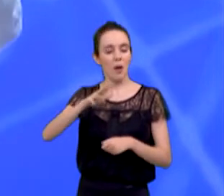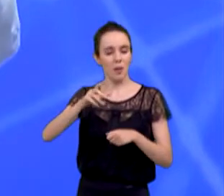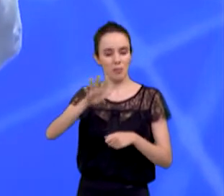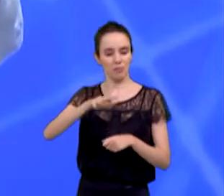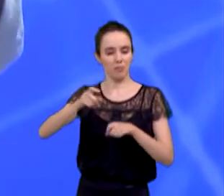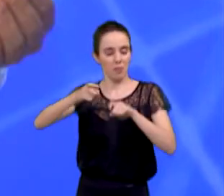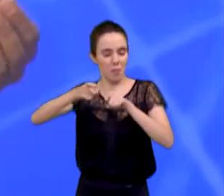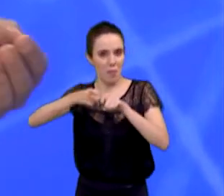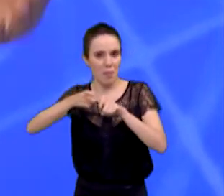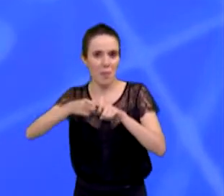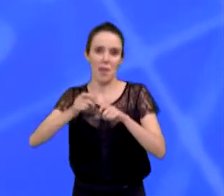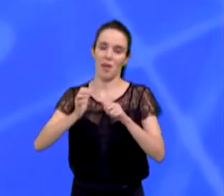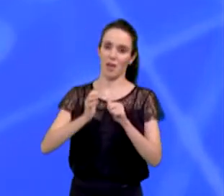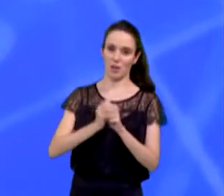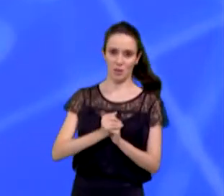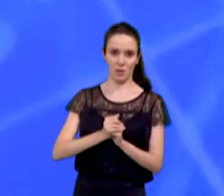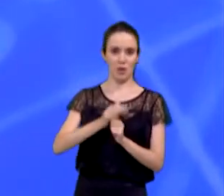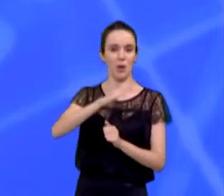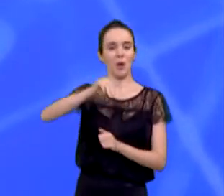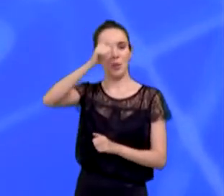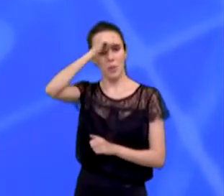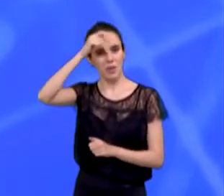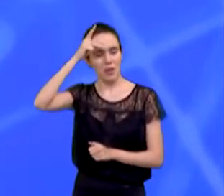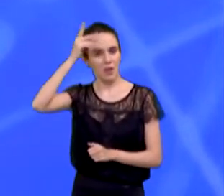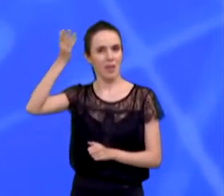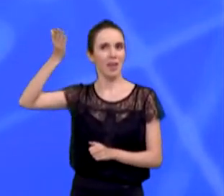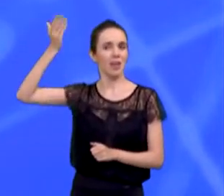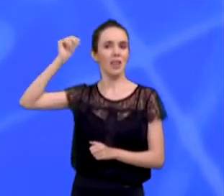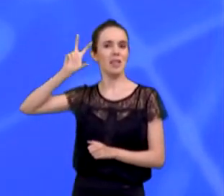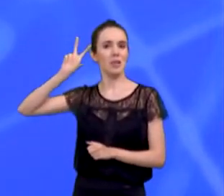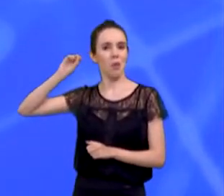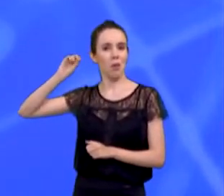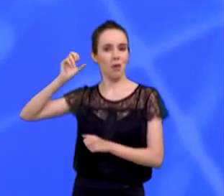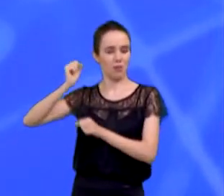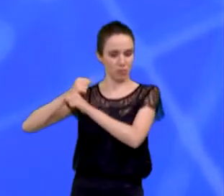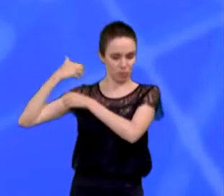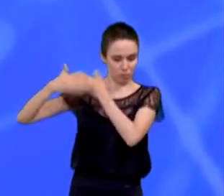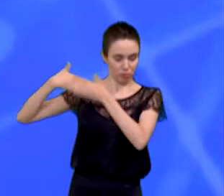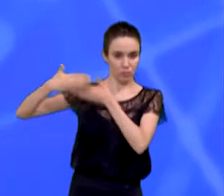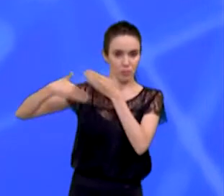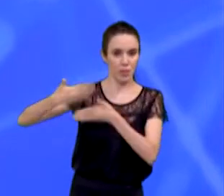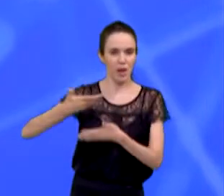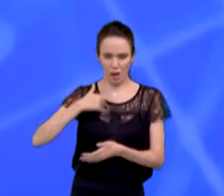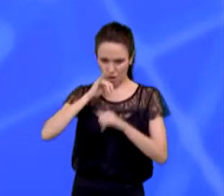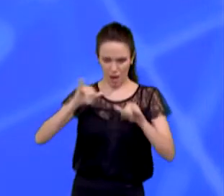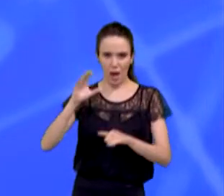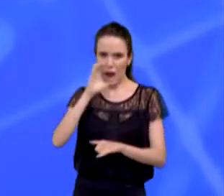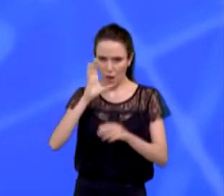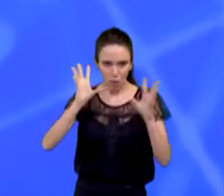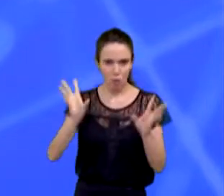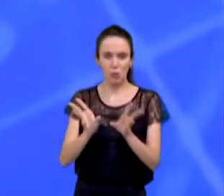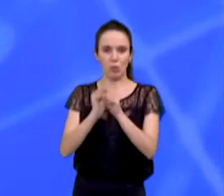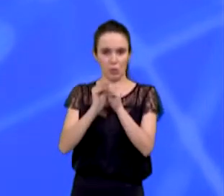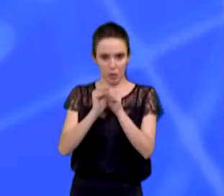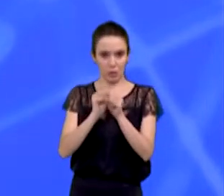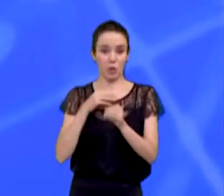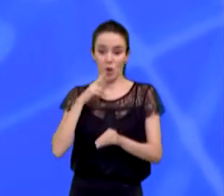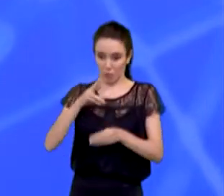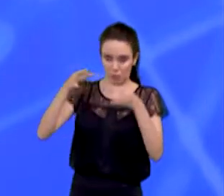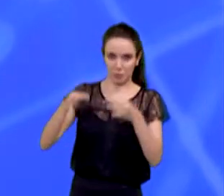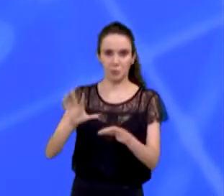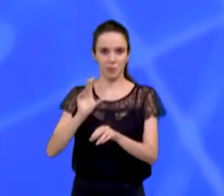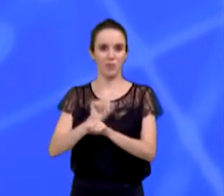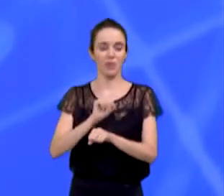sanitaristas e os prefeitos nos últimos 50 anos. Então, rapidamente, eu vou dizer antes de entrar na resposta,